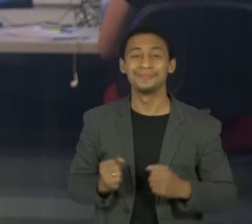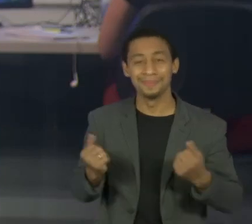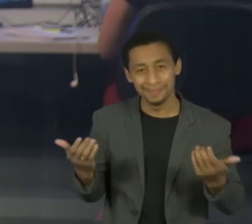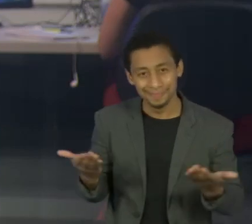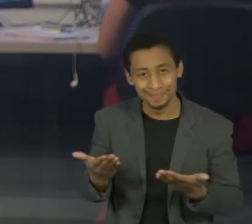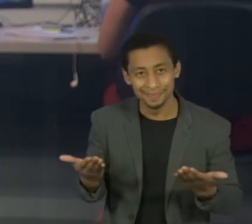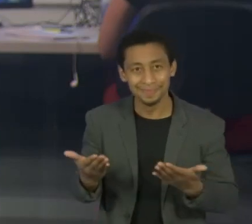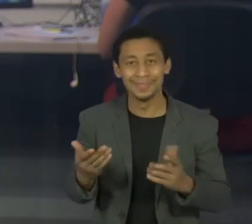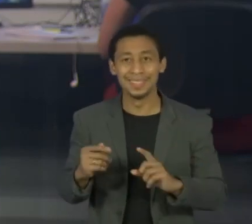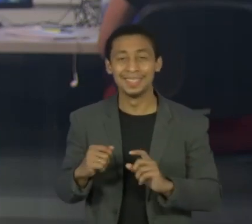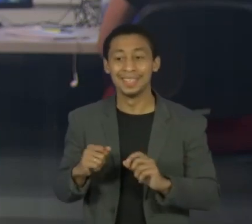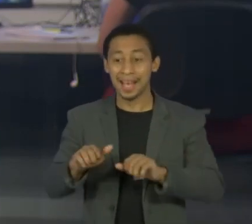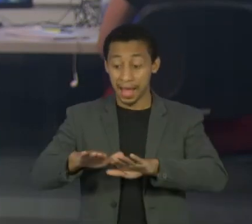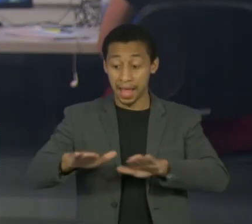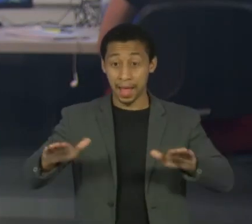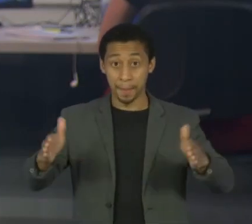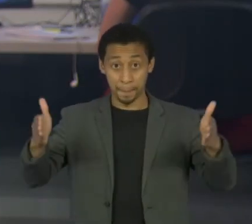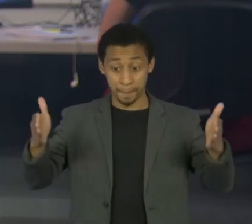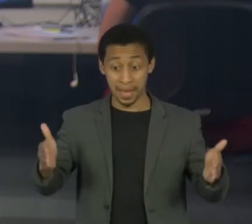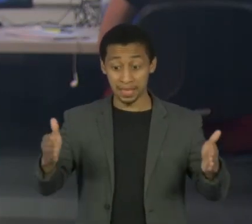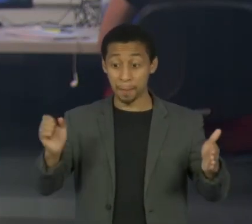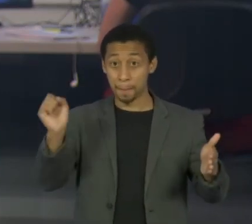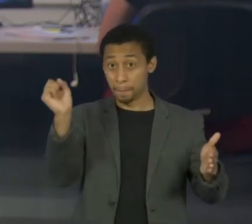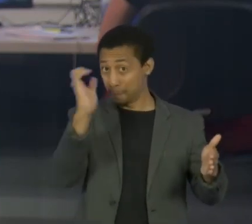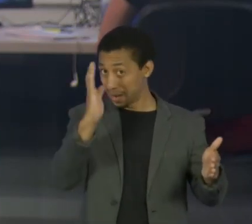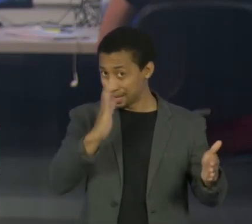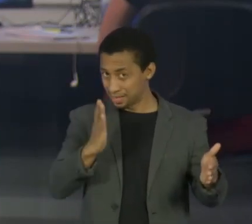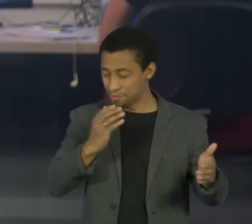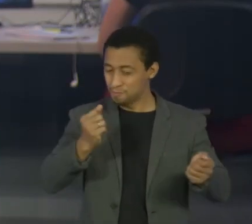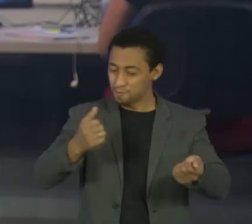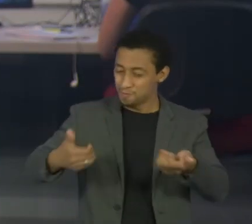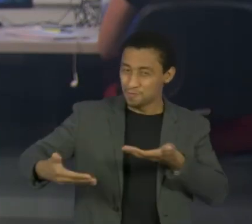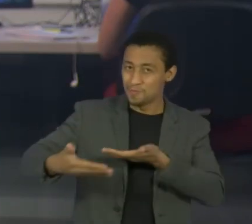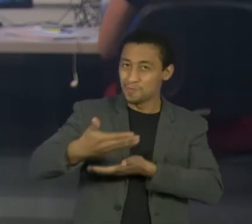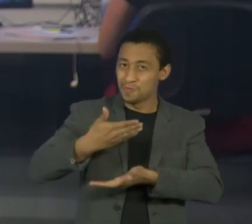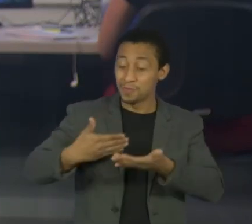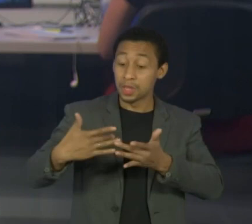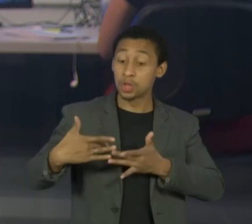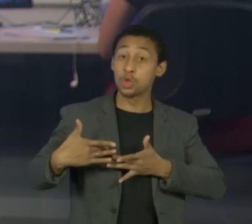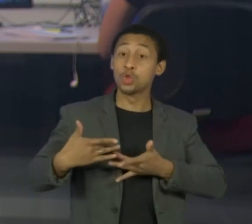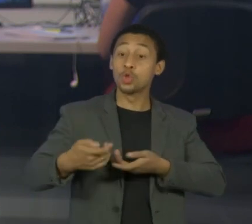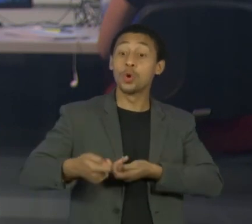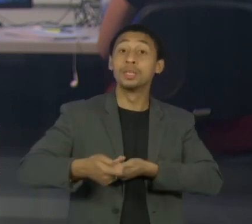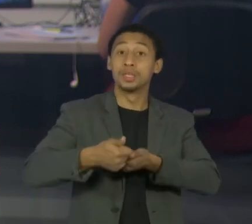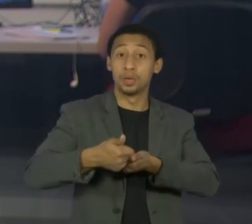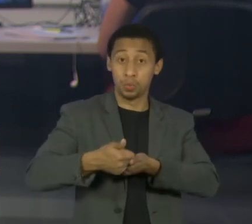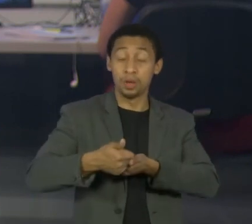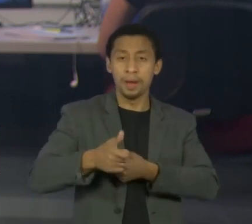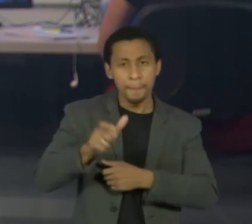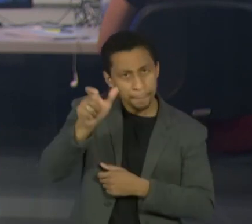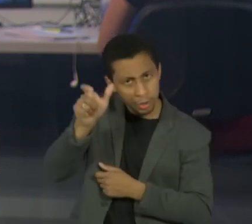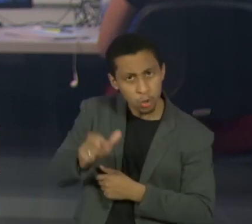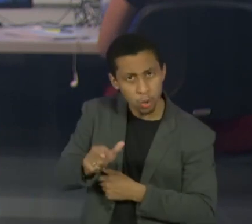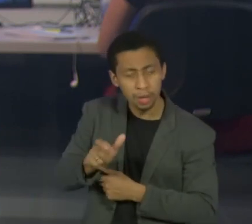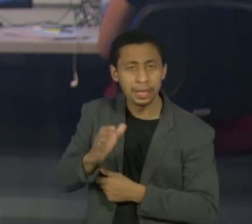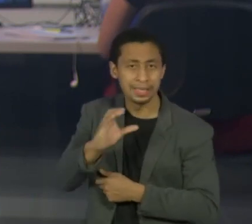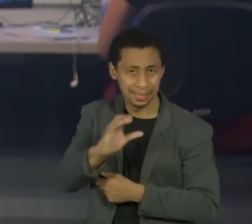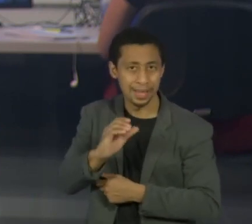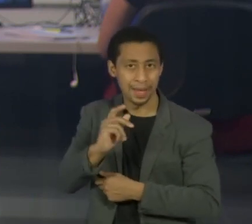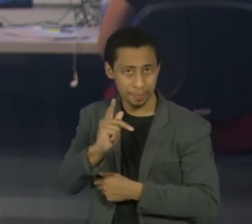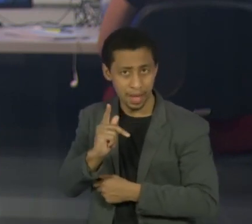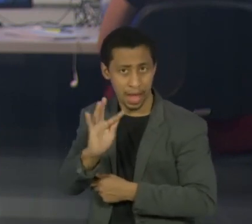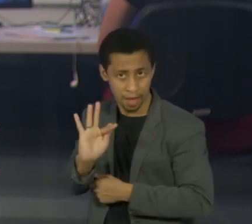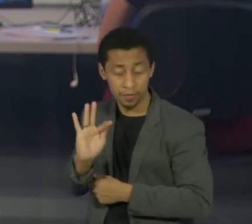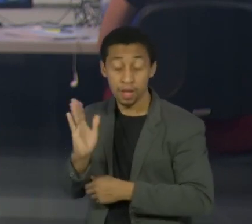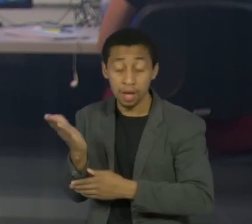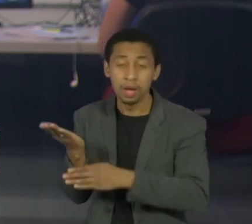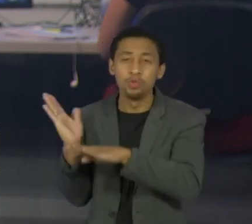Sobre o Mesa Brasil, que facilita a doação por pessoas físicas. O objetivo é que mais alimentos cheguem à mesa